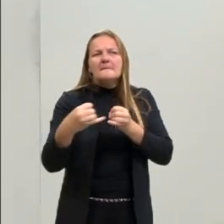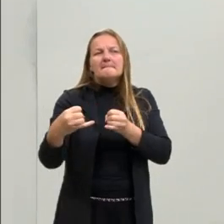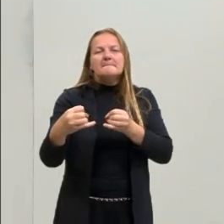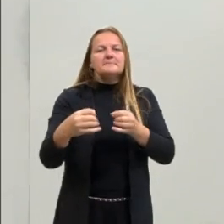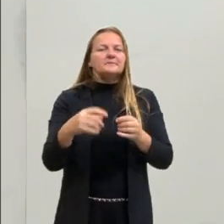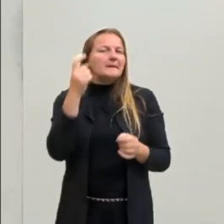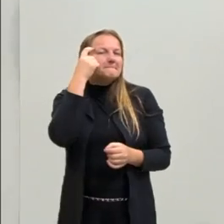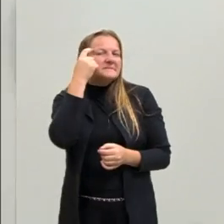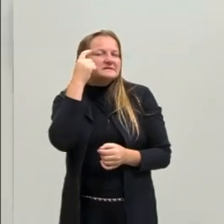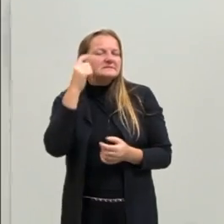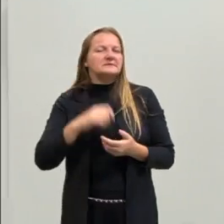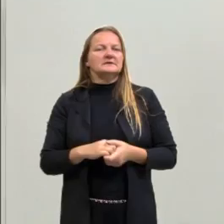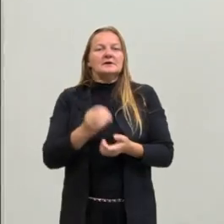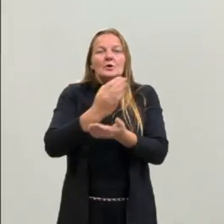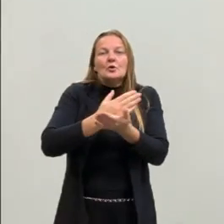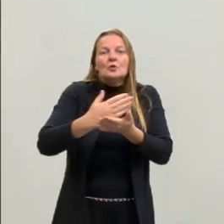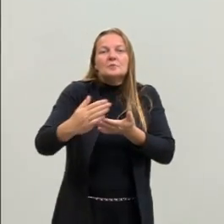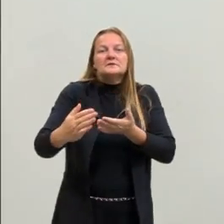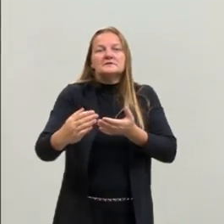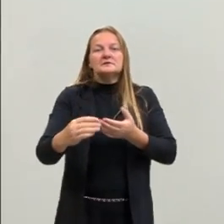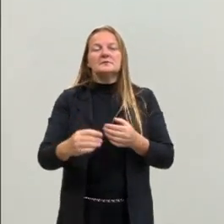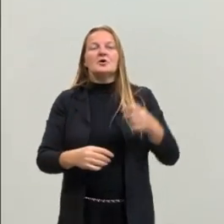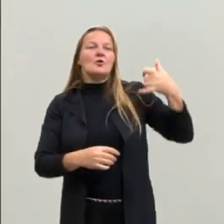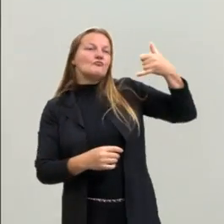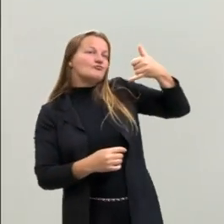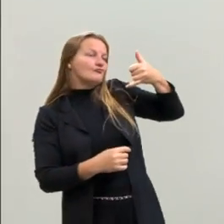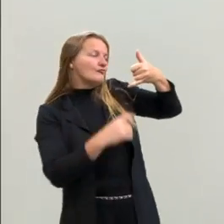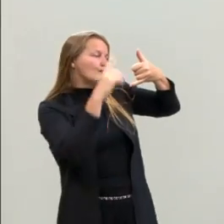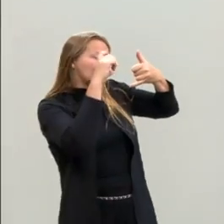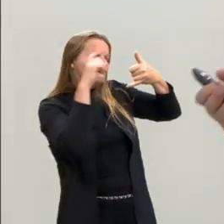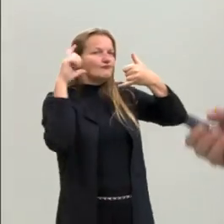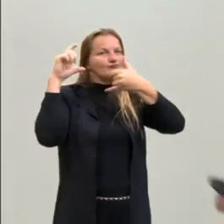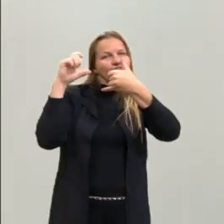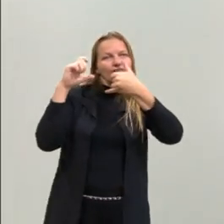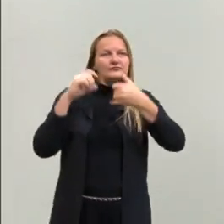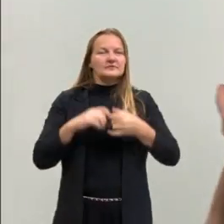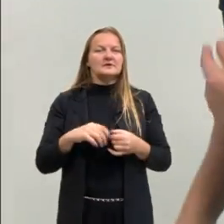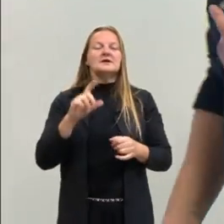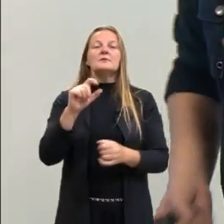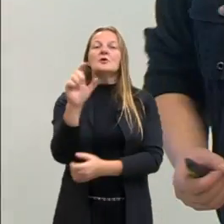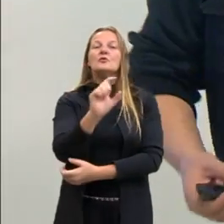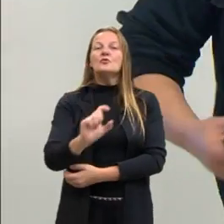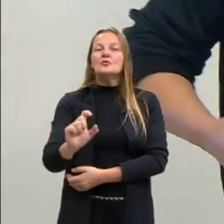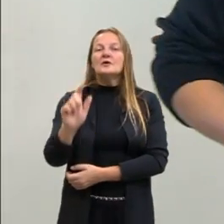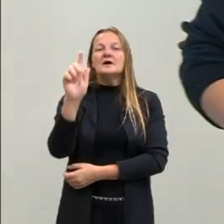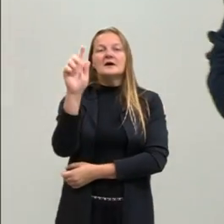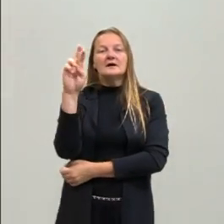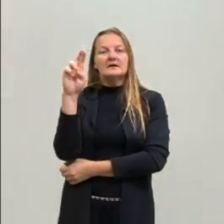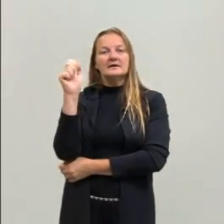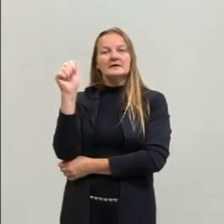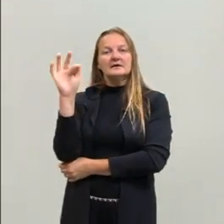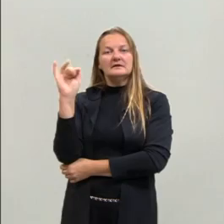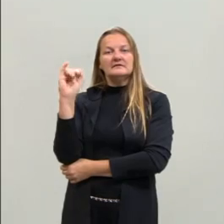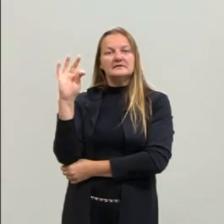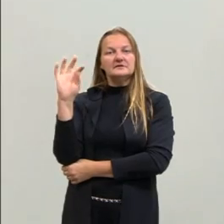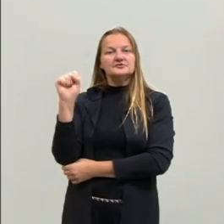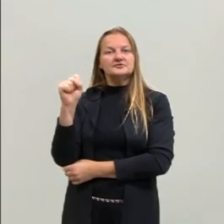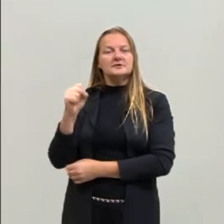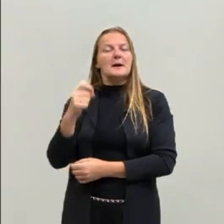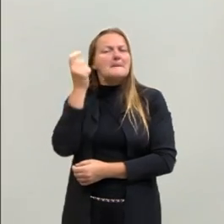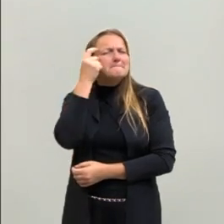aqui. Iniciamos falando sobre a selfie, grafite, para pensar a arte